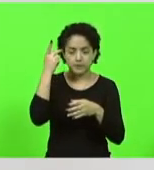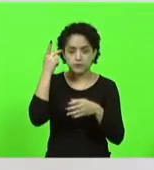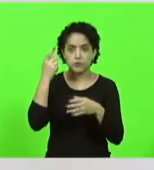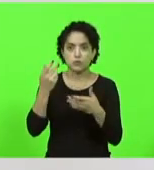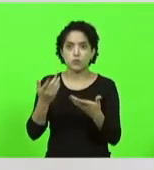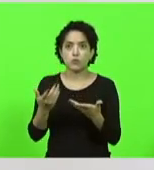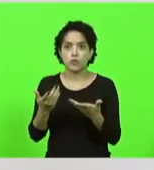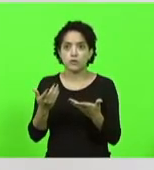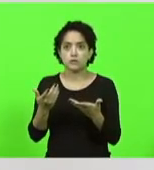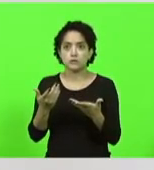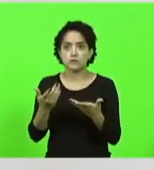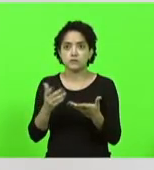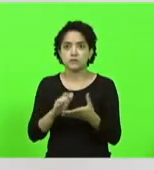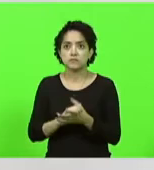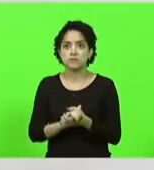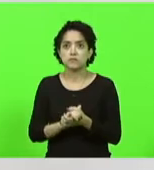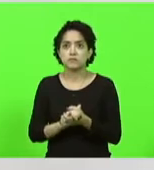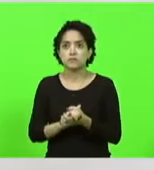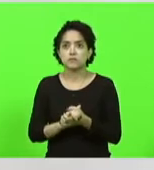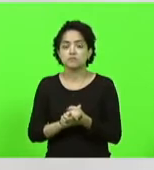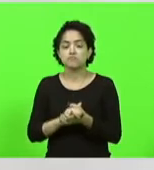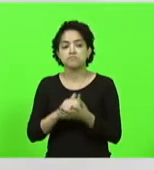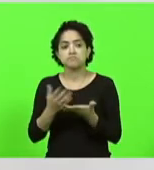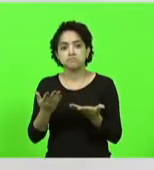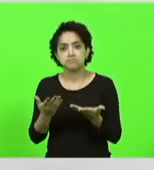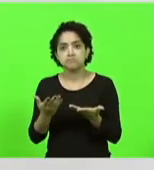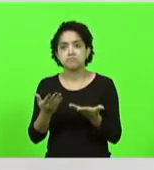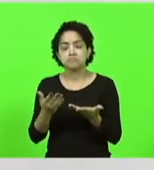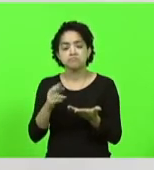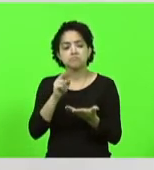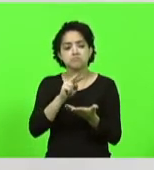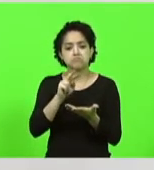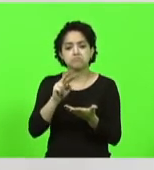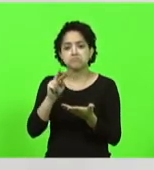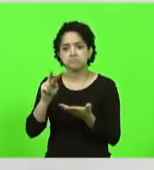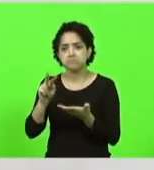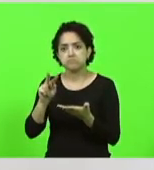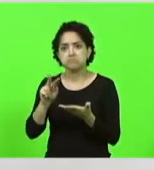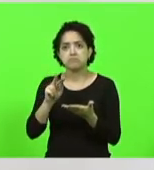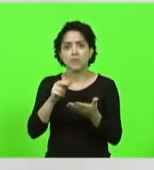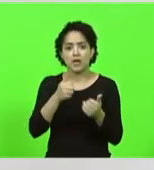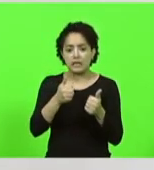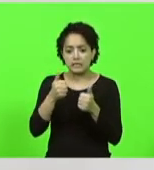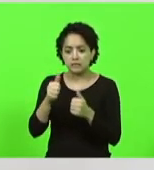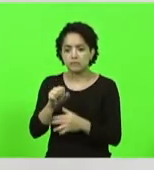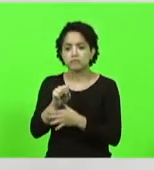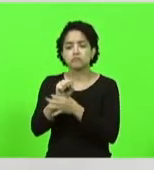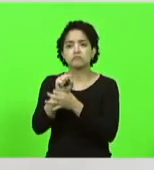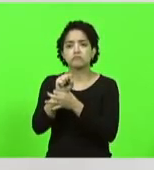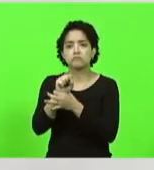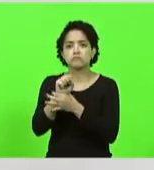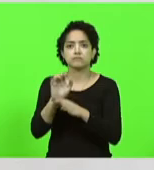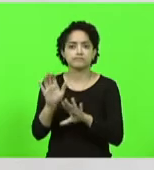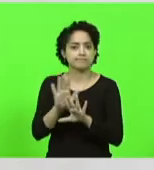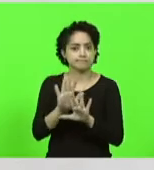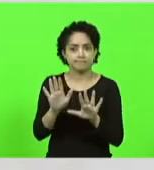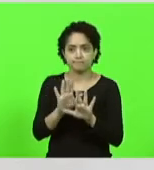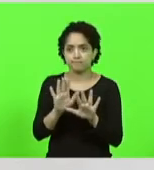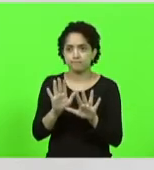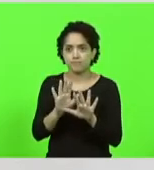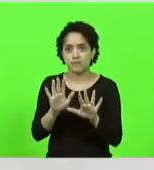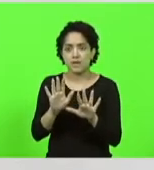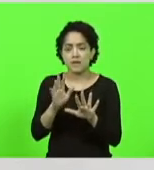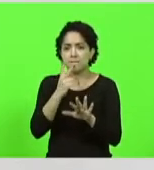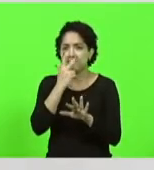olhando para o lado e dizendo poxa vida ainda bem que eu tenho essa garantia não parece que aguçou